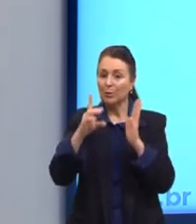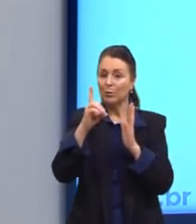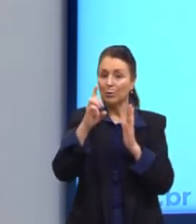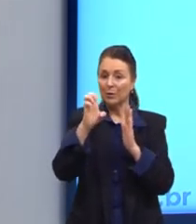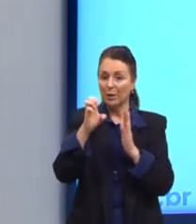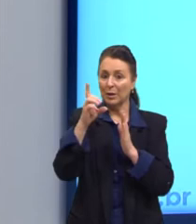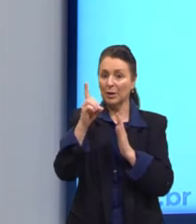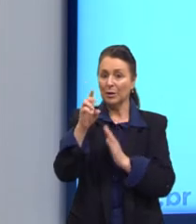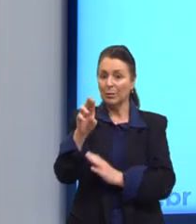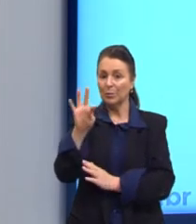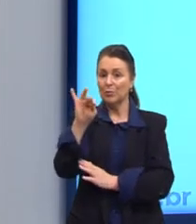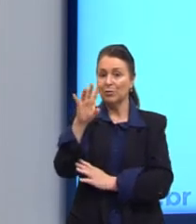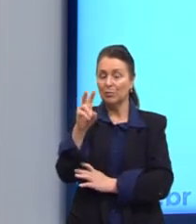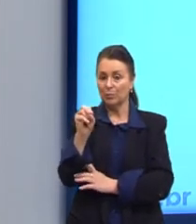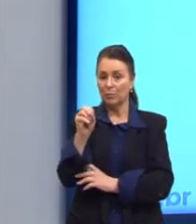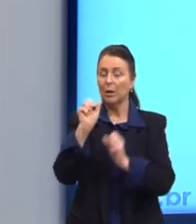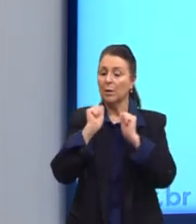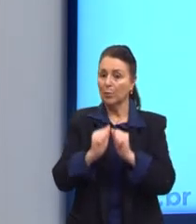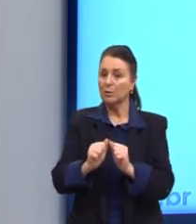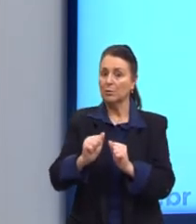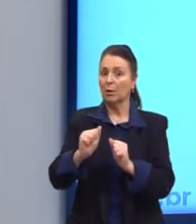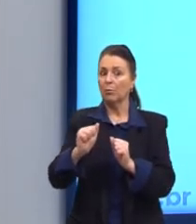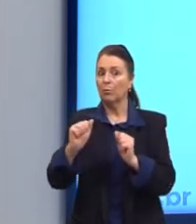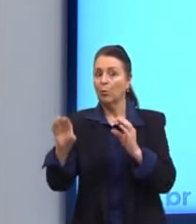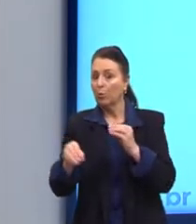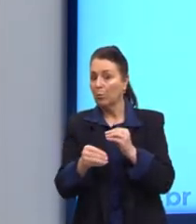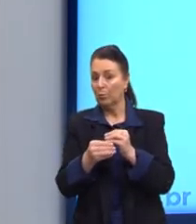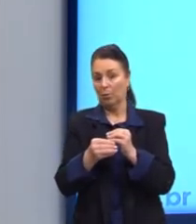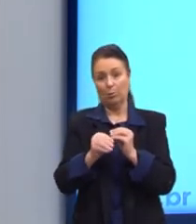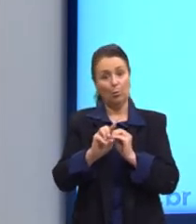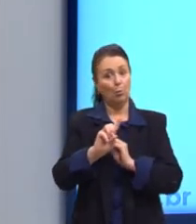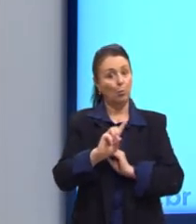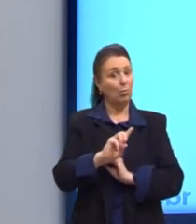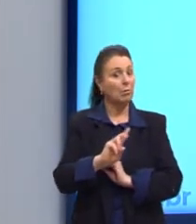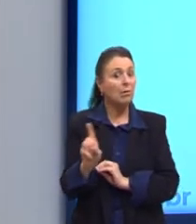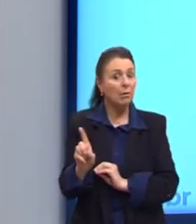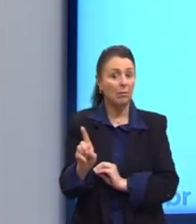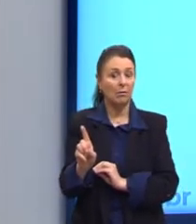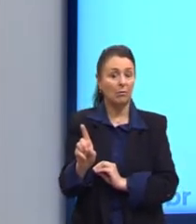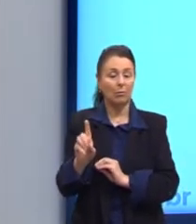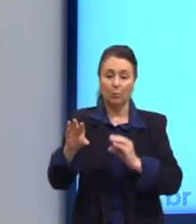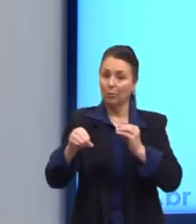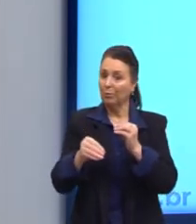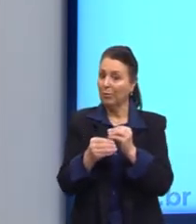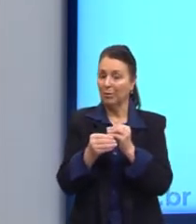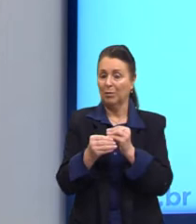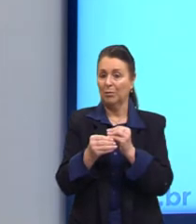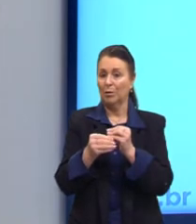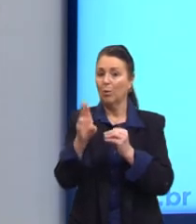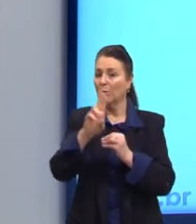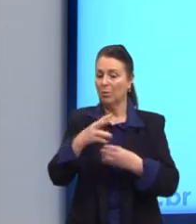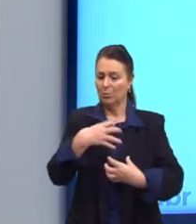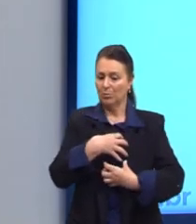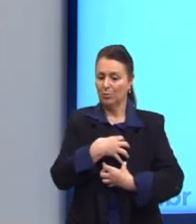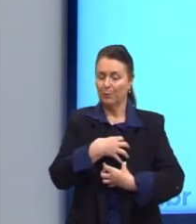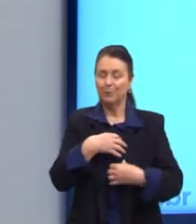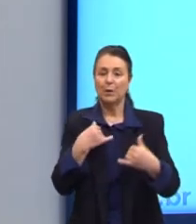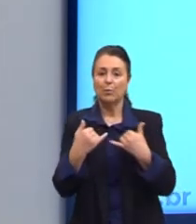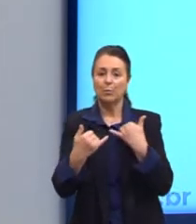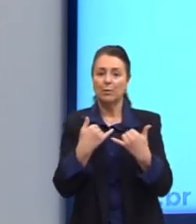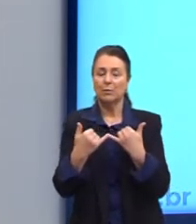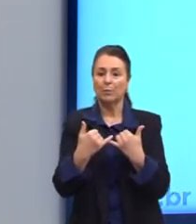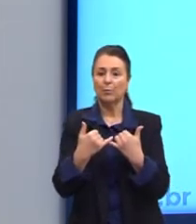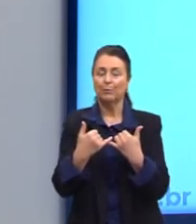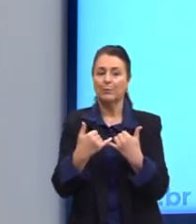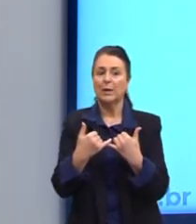ela pode ser completa, incompleta, que possamos atingir todos os nossos sentidos ou não. Por exemplo, por